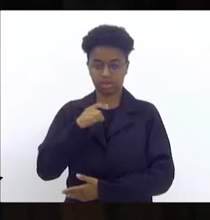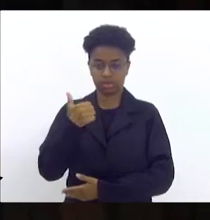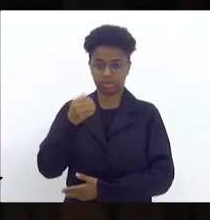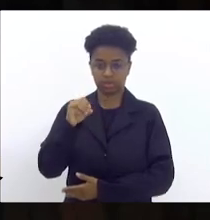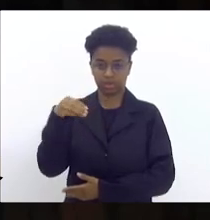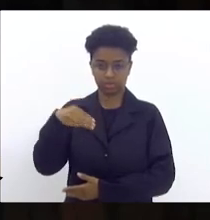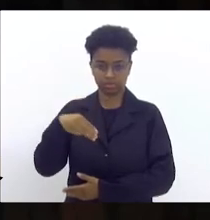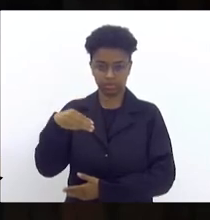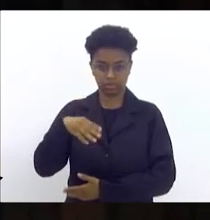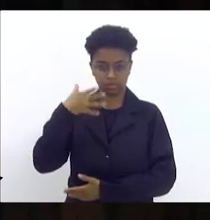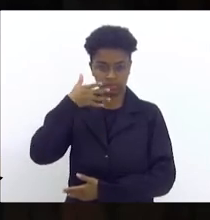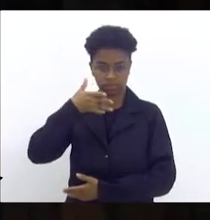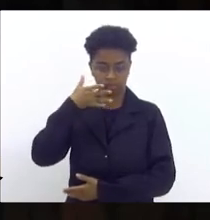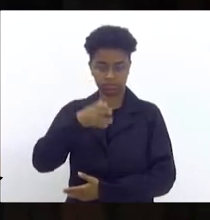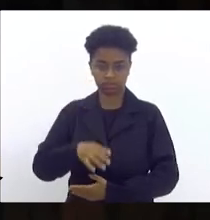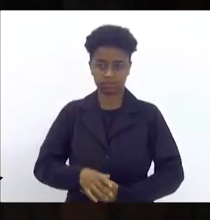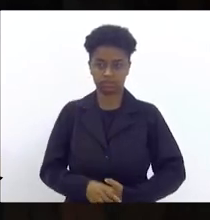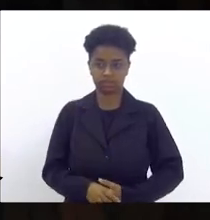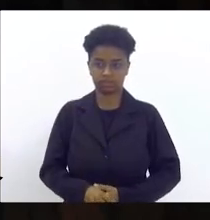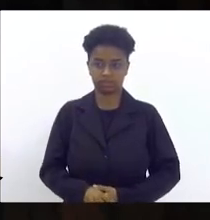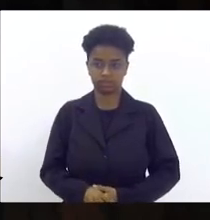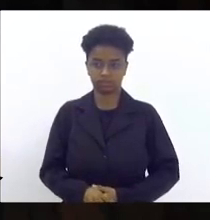para fazer o uso da tribuna.